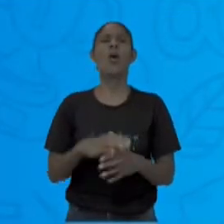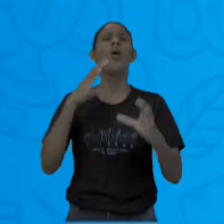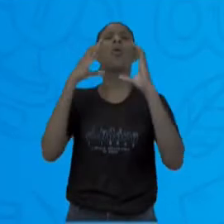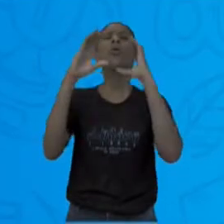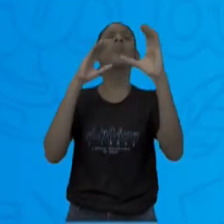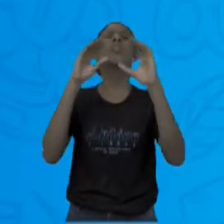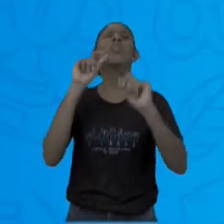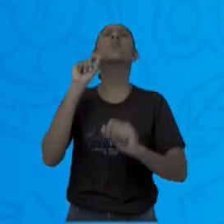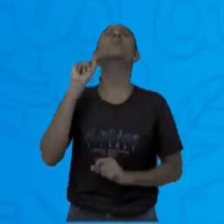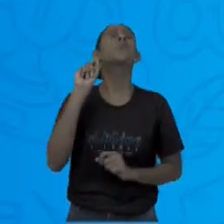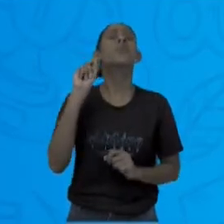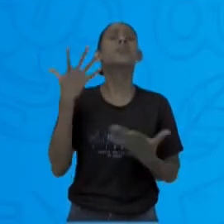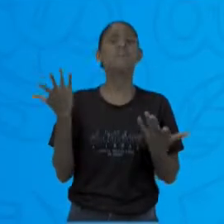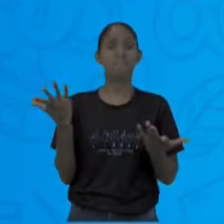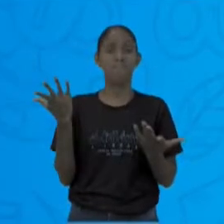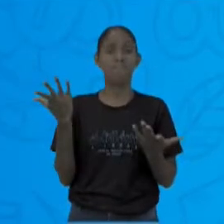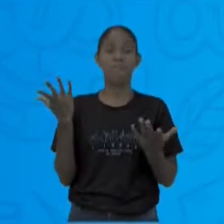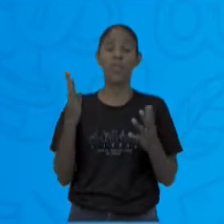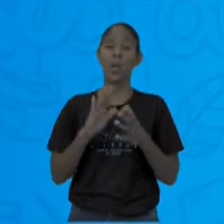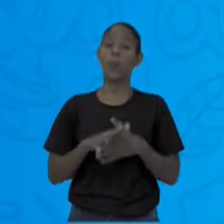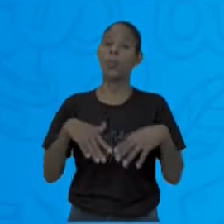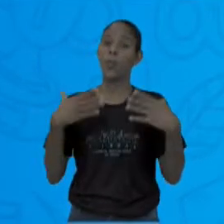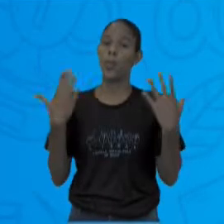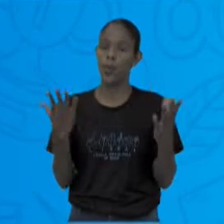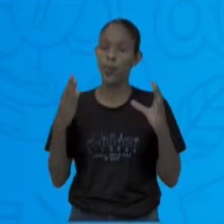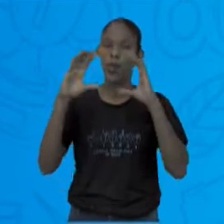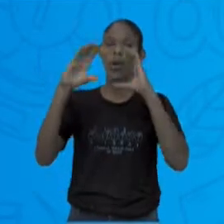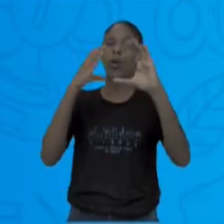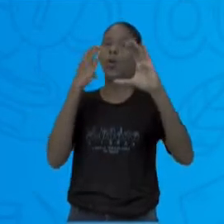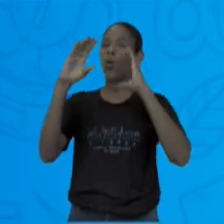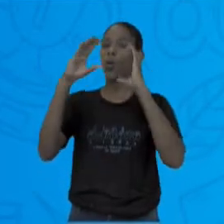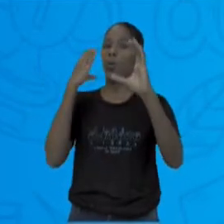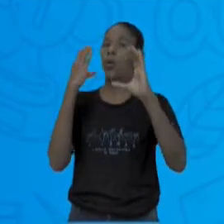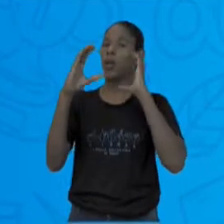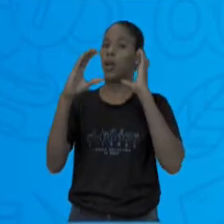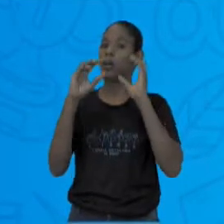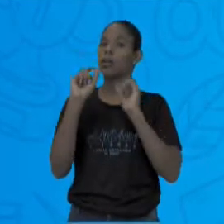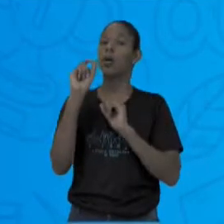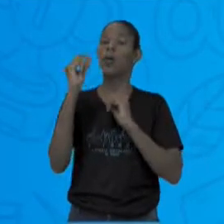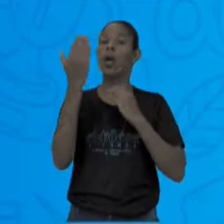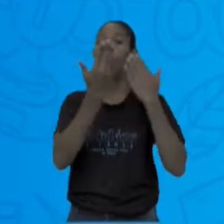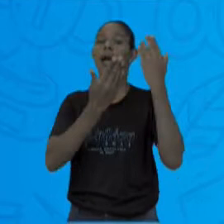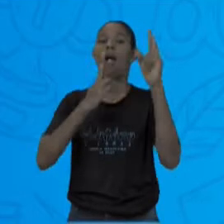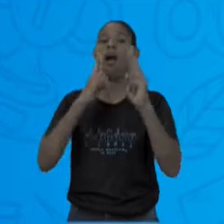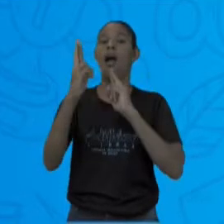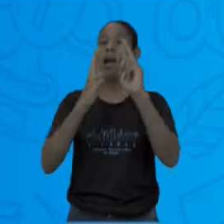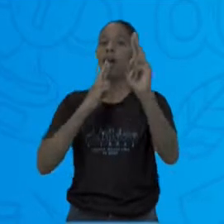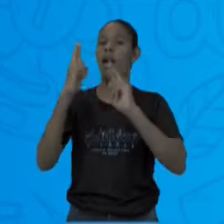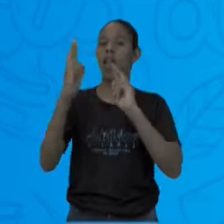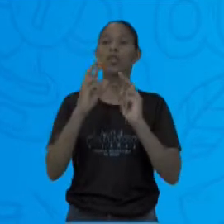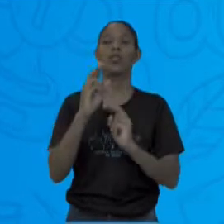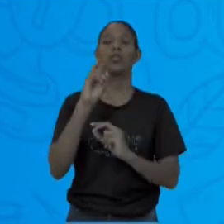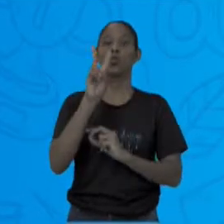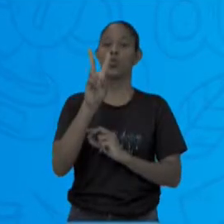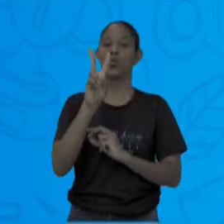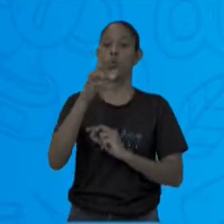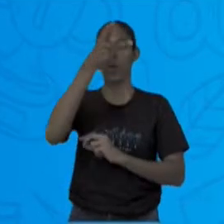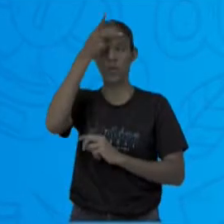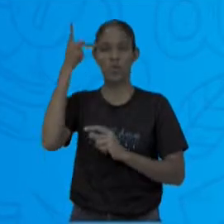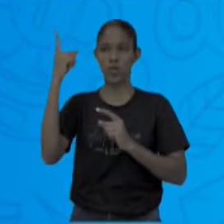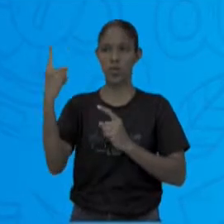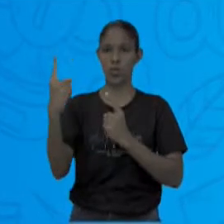É a forma que duas pessoas ou mais se relacionam, expressando suas